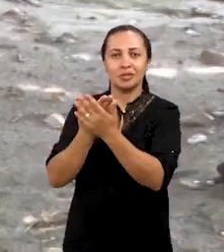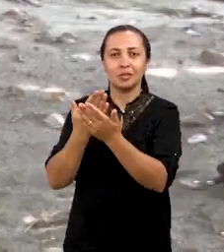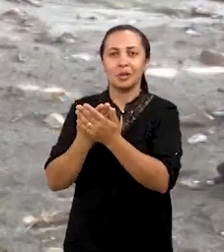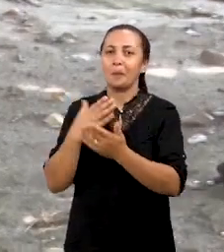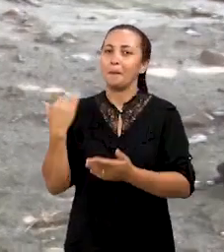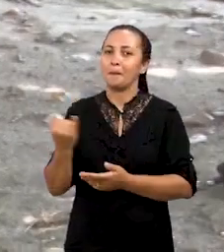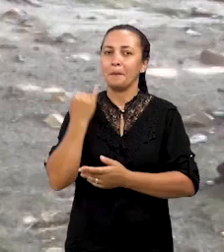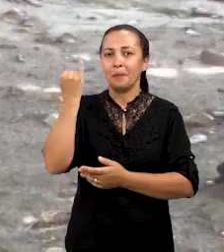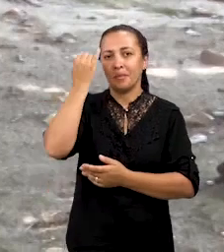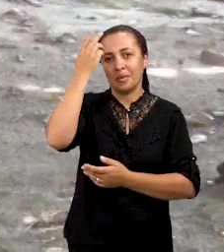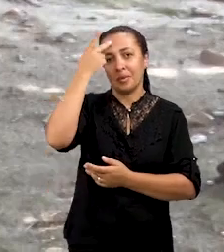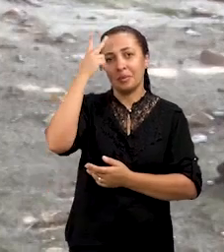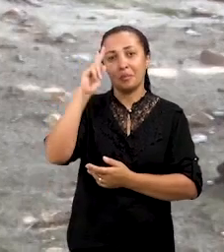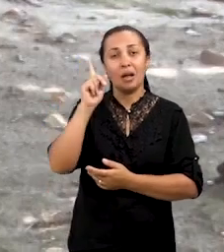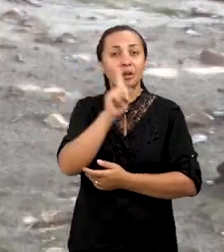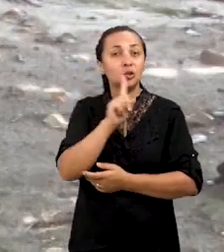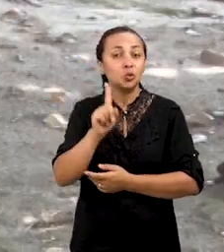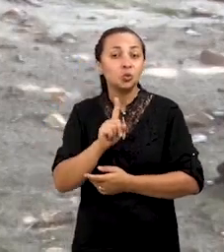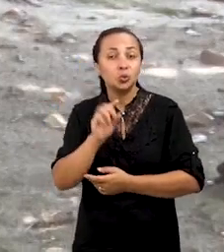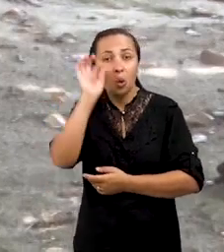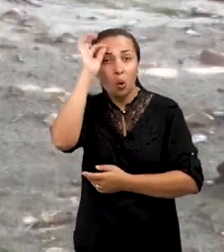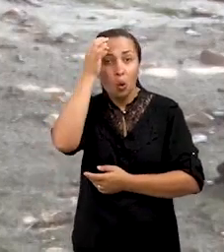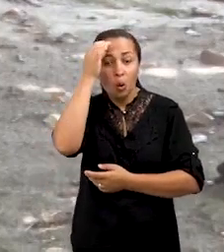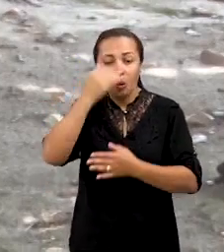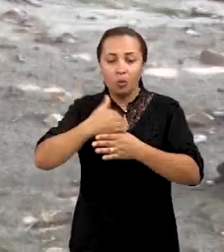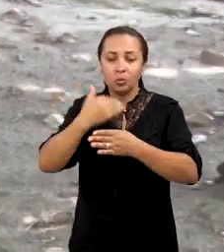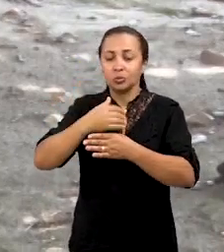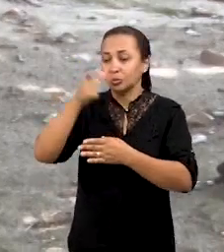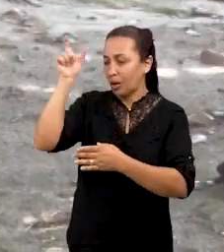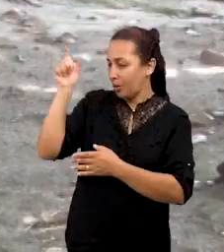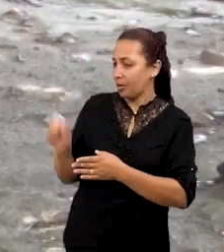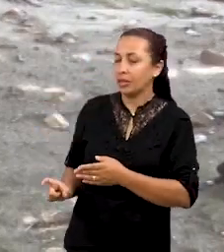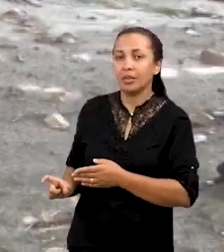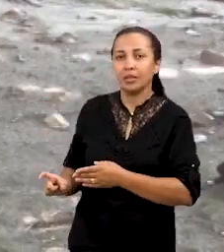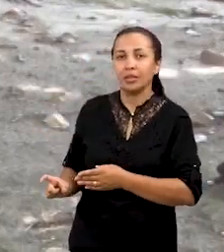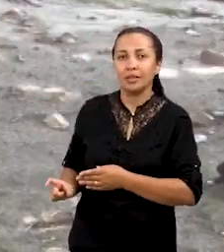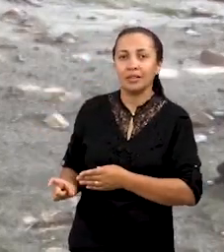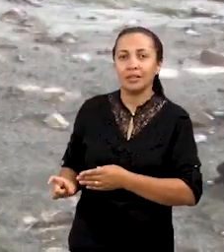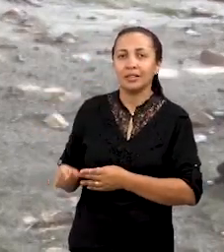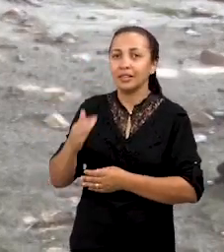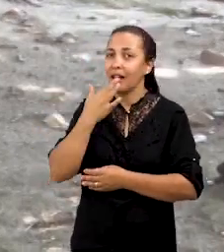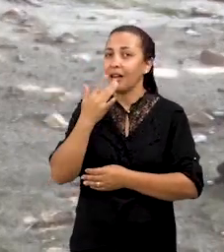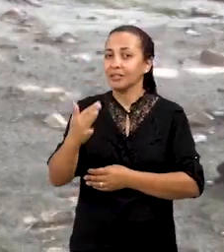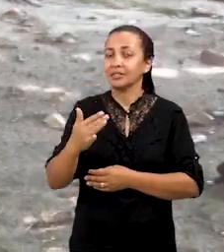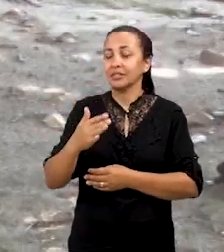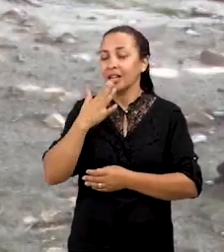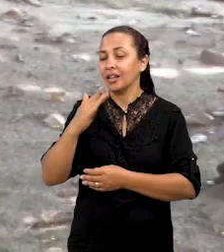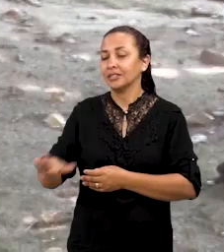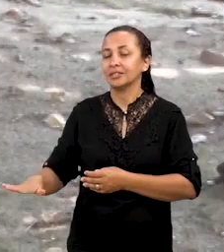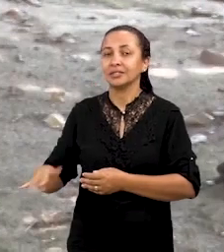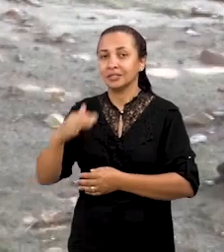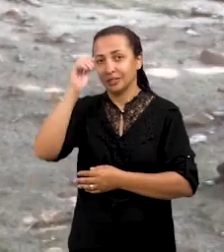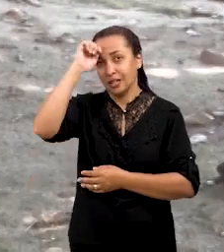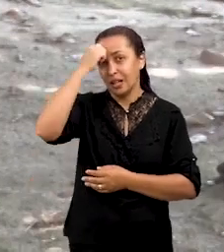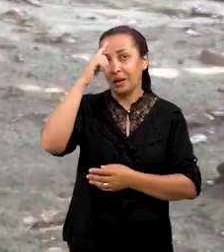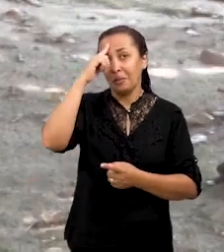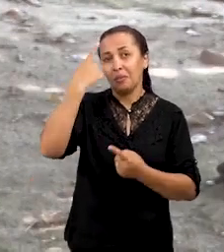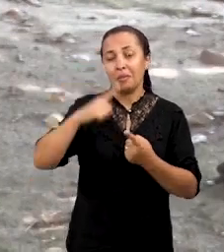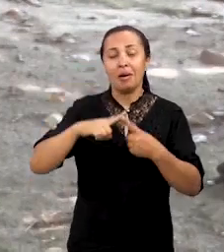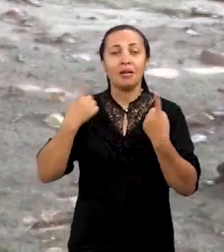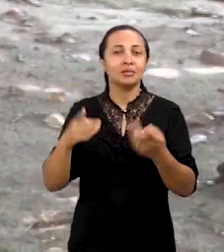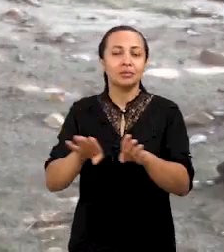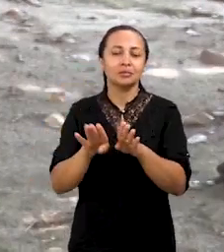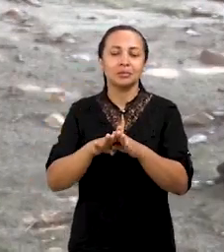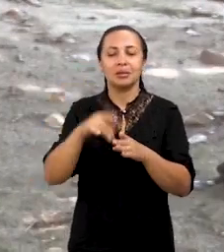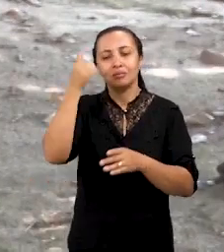extrema importância, não só para a construção da identidade das crianças negras, mas também pensando que a gente também